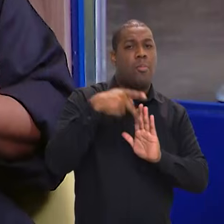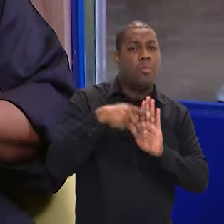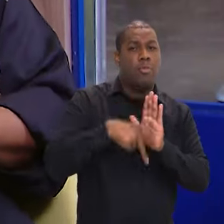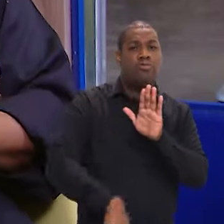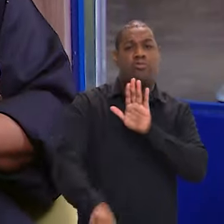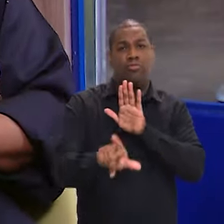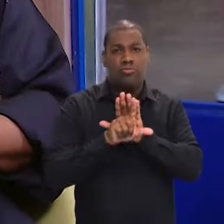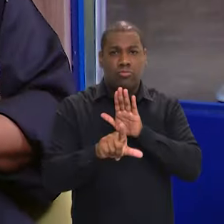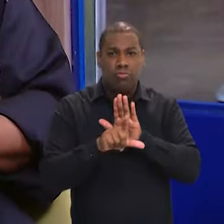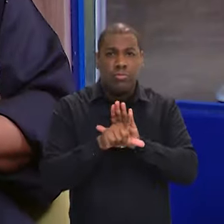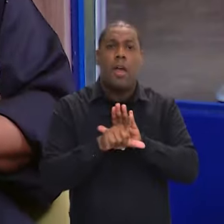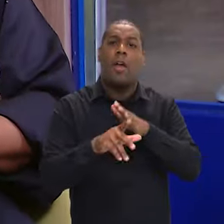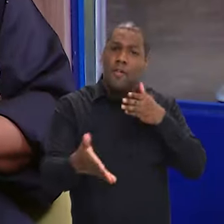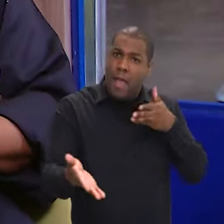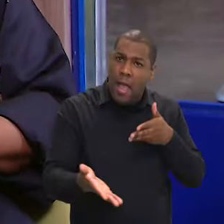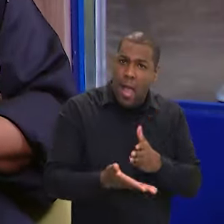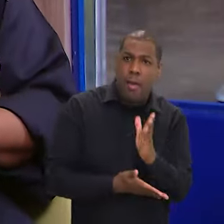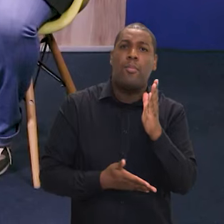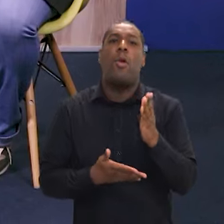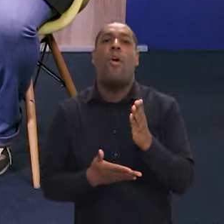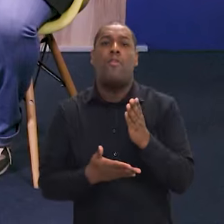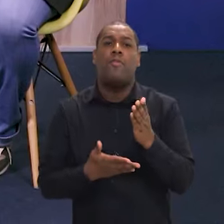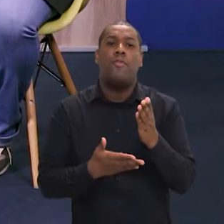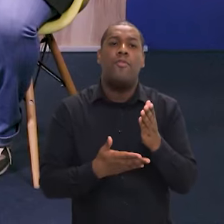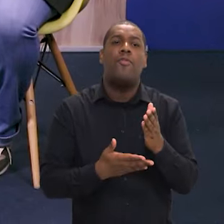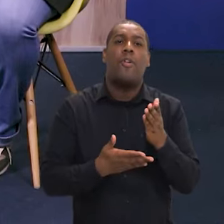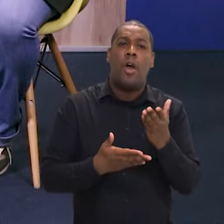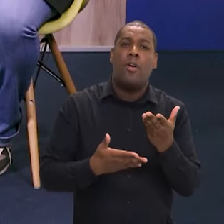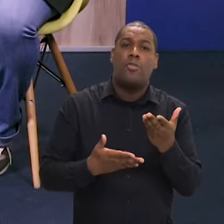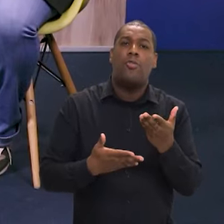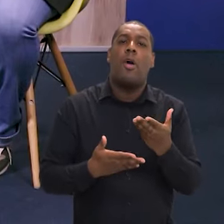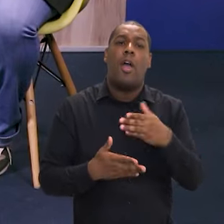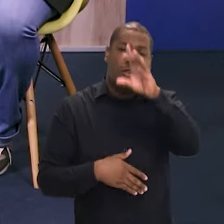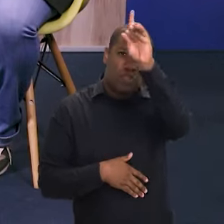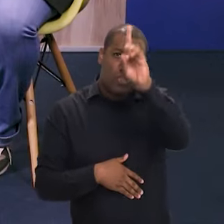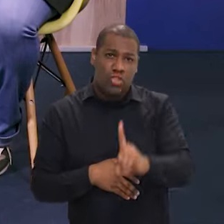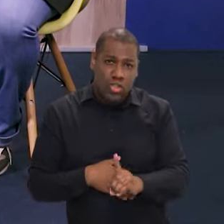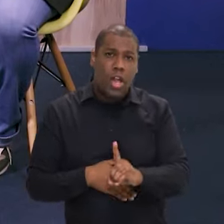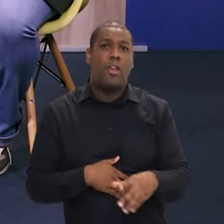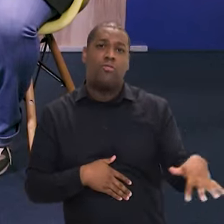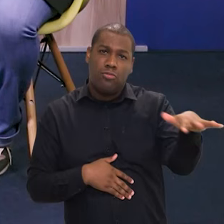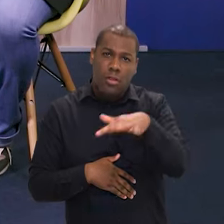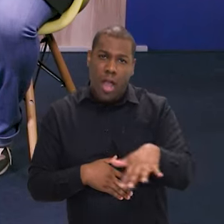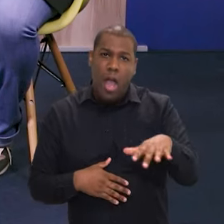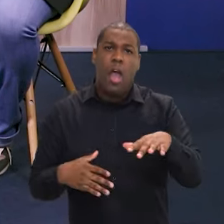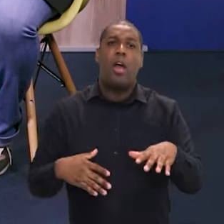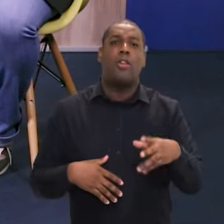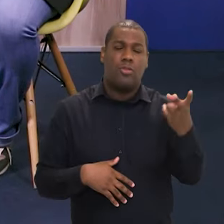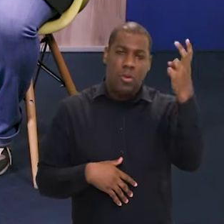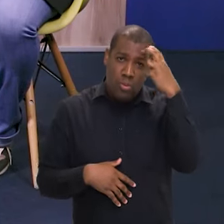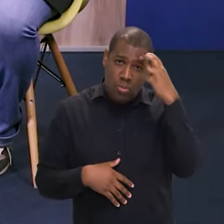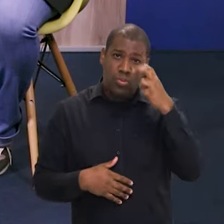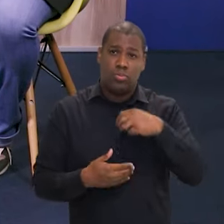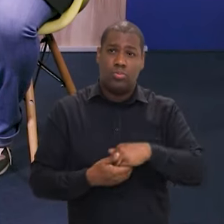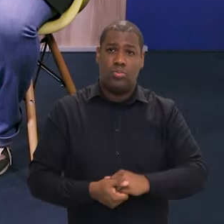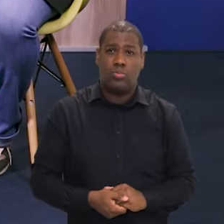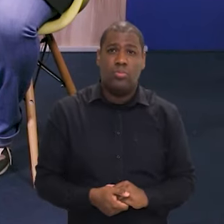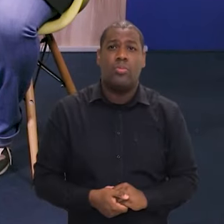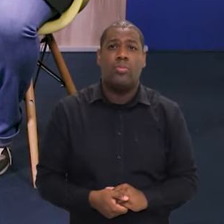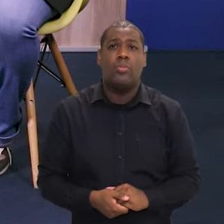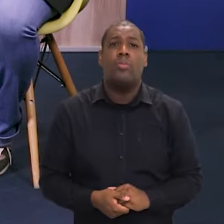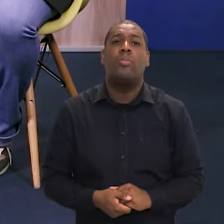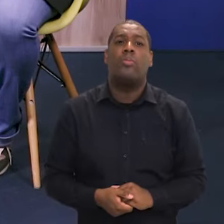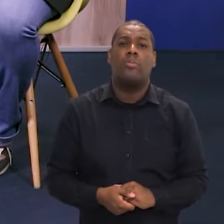devolutiva para o Brasil, porque o país é um dos que mais consomem, mas ainda não há regulação nessa aí, que é uma indústria também.